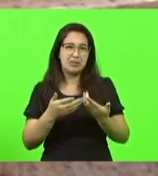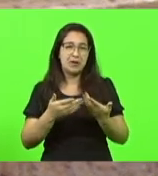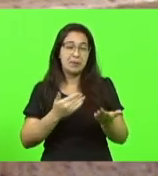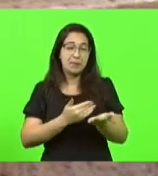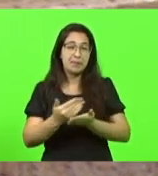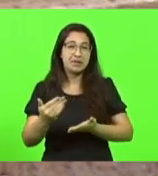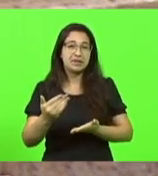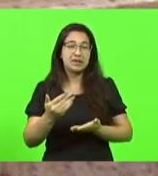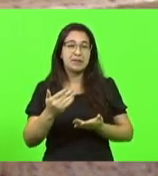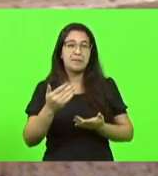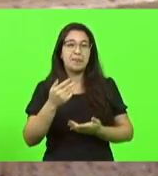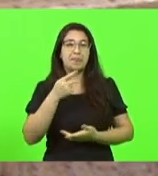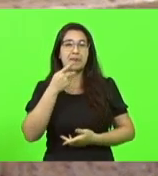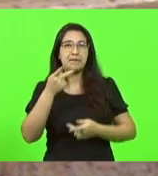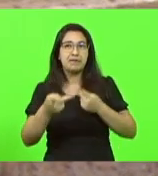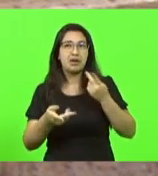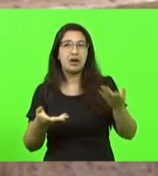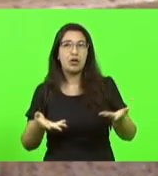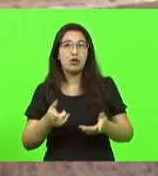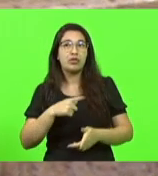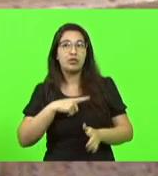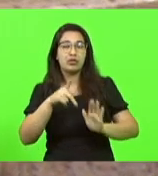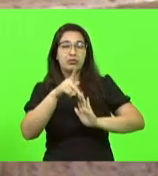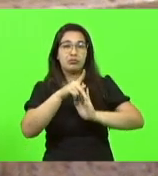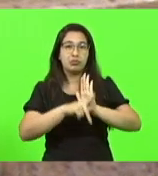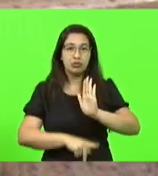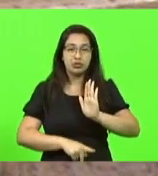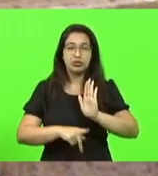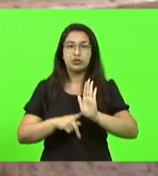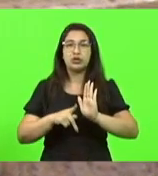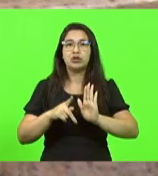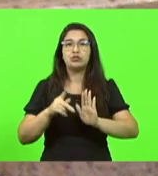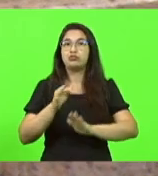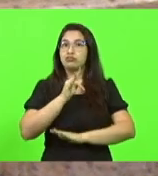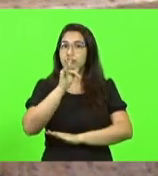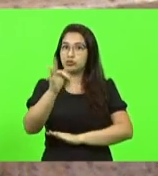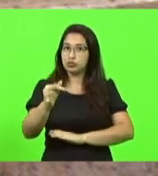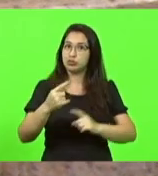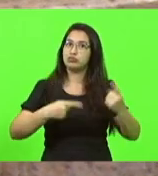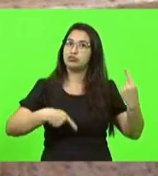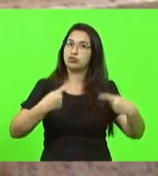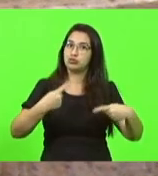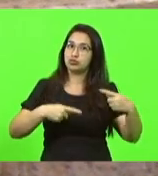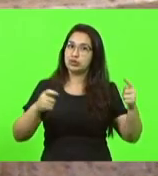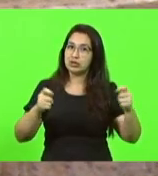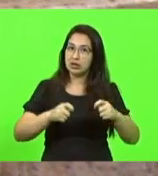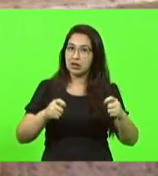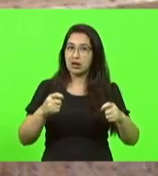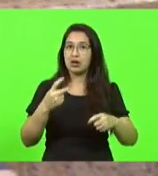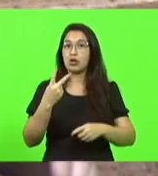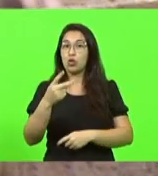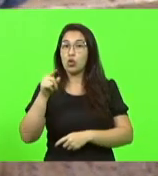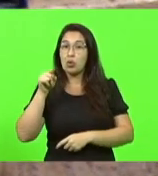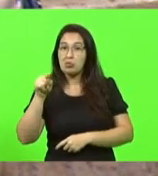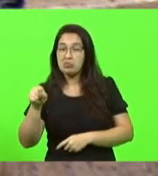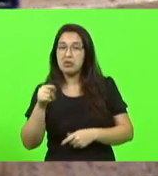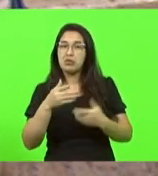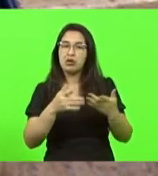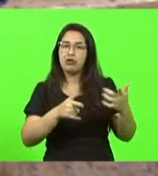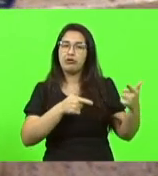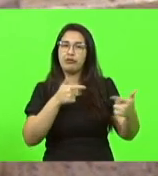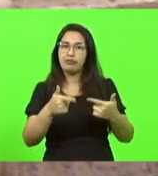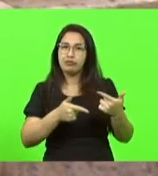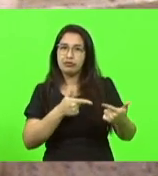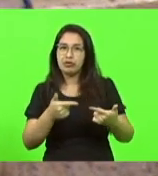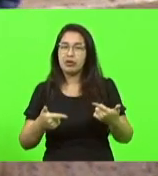sobre isso agora, porque tem o projeto do cabidão ali para frente, que nós vamos discutir bastante. Esses dois mil e tantos cargos, eles não estavam